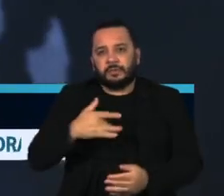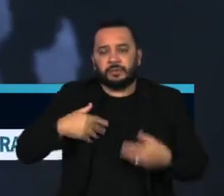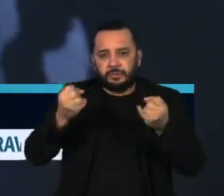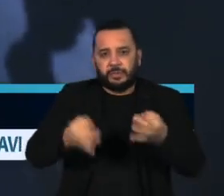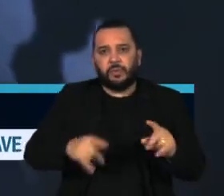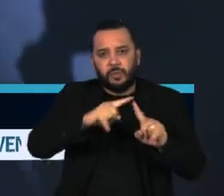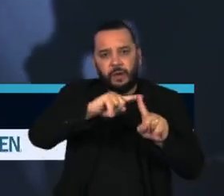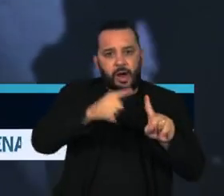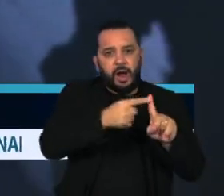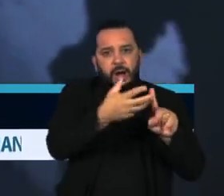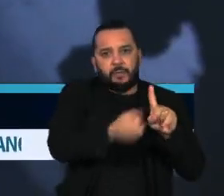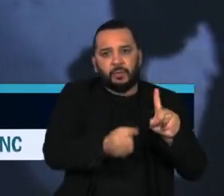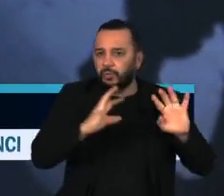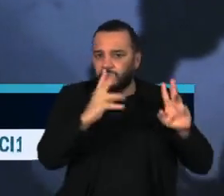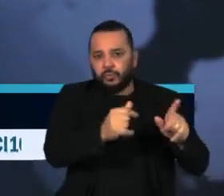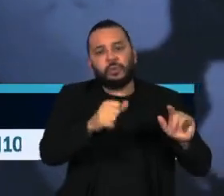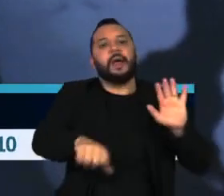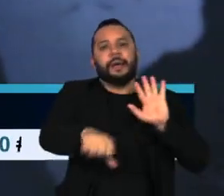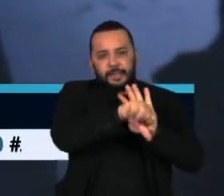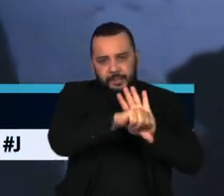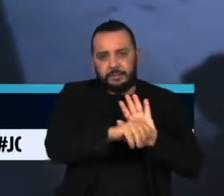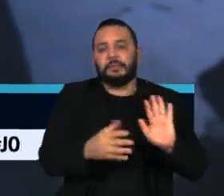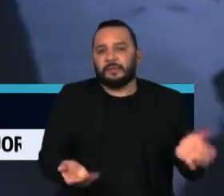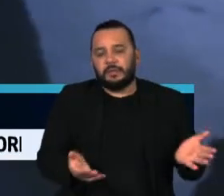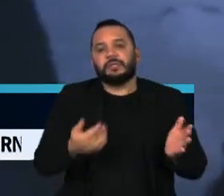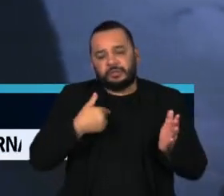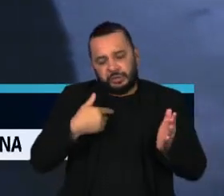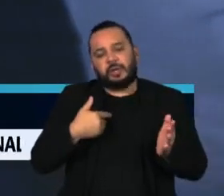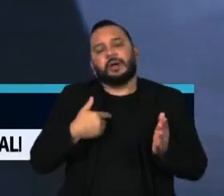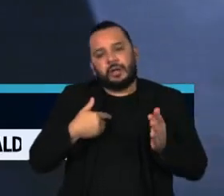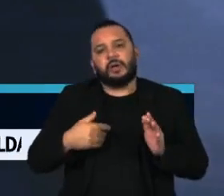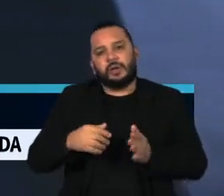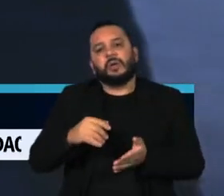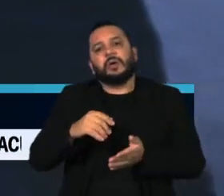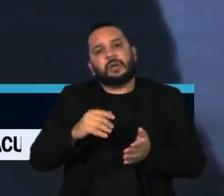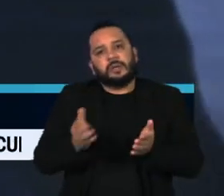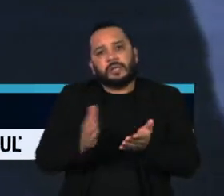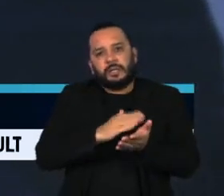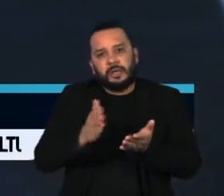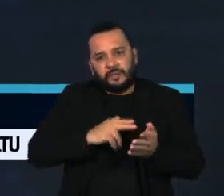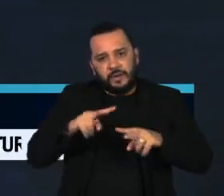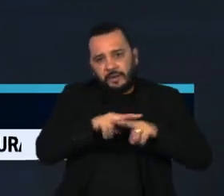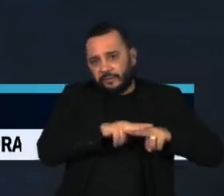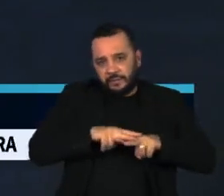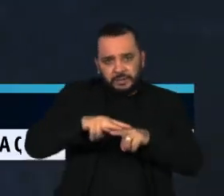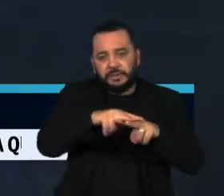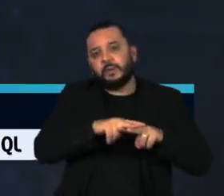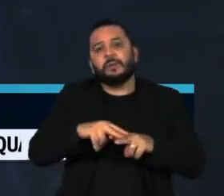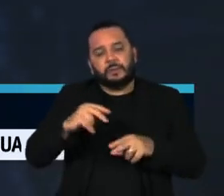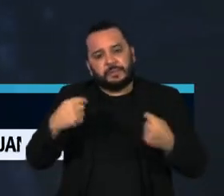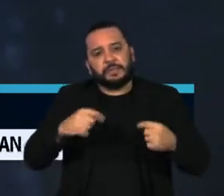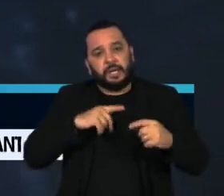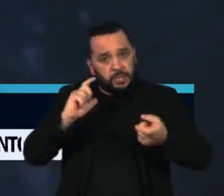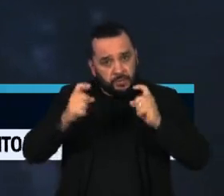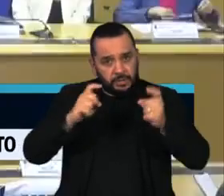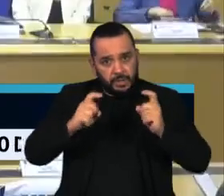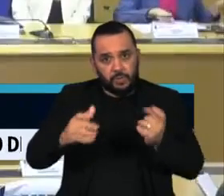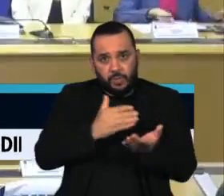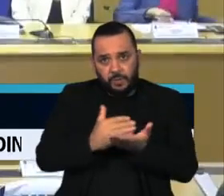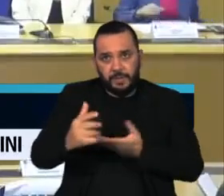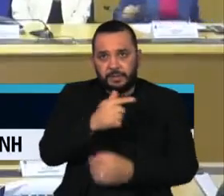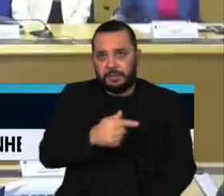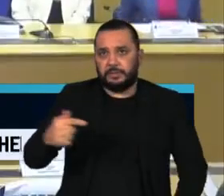aborto é crime. Enquanto isso, a revisão do documento deve se pautar por uma reunião sediada na pasta no início da semana.